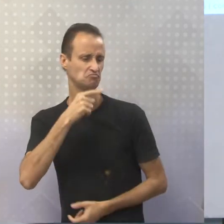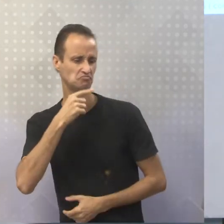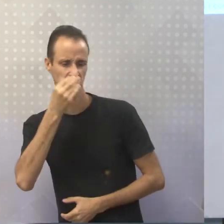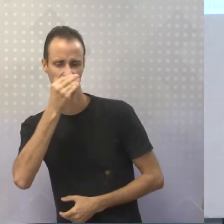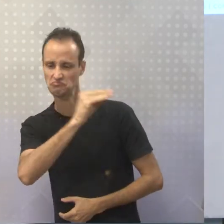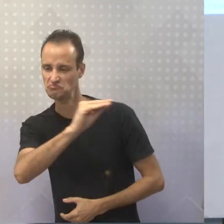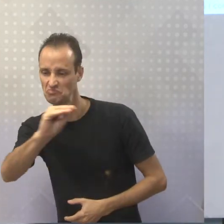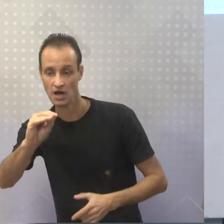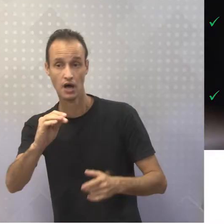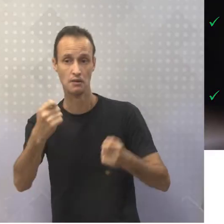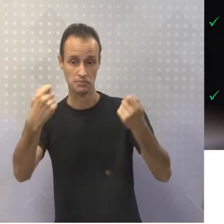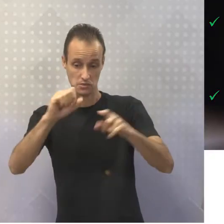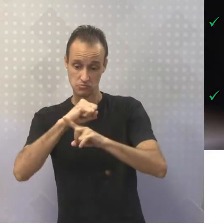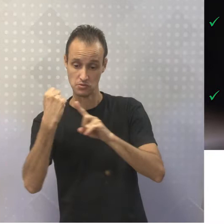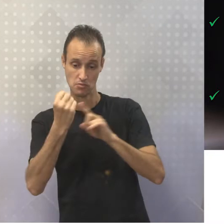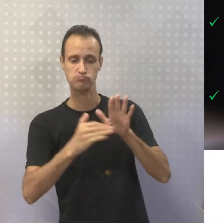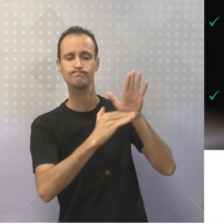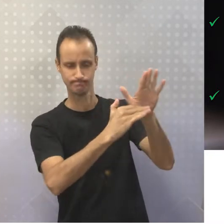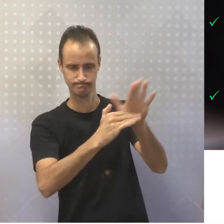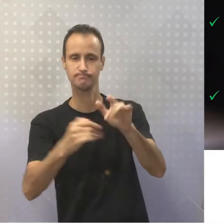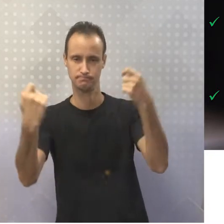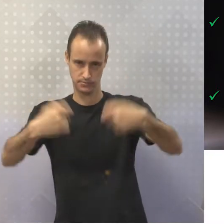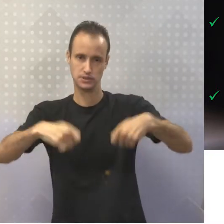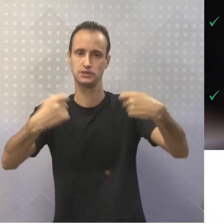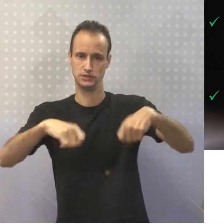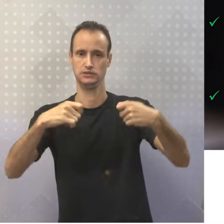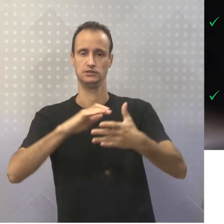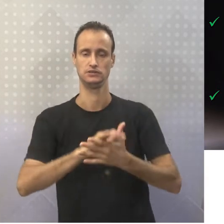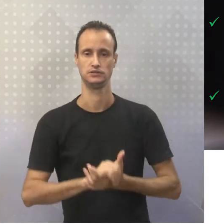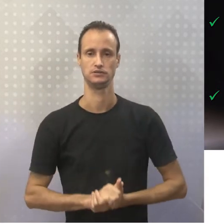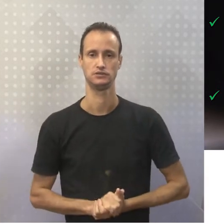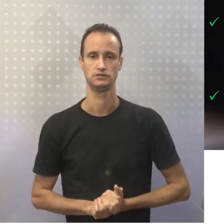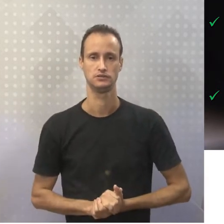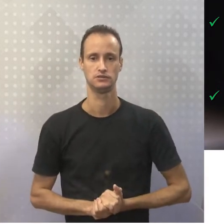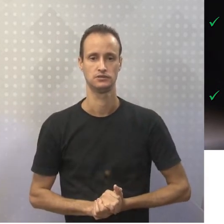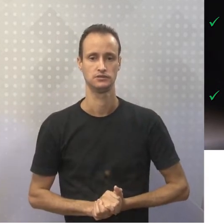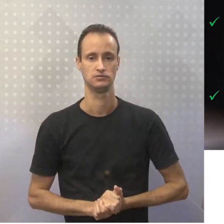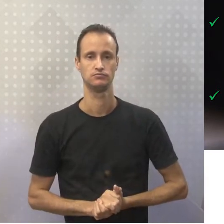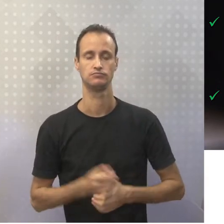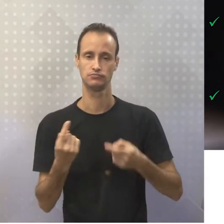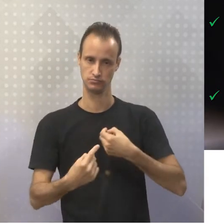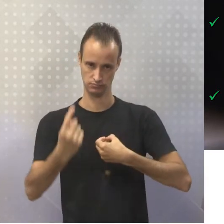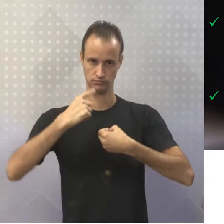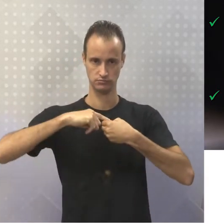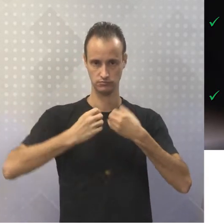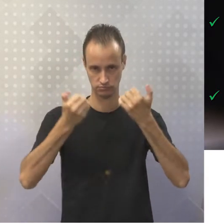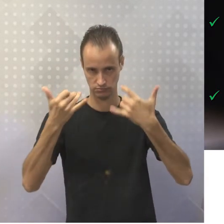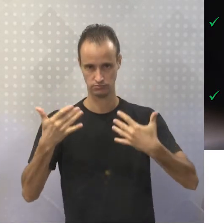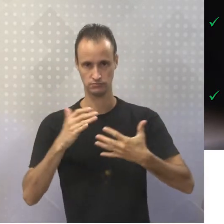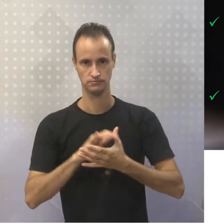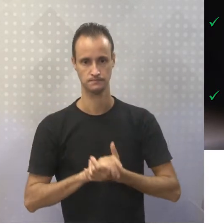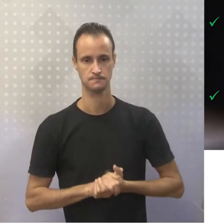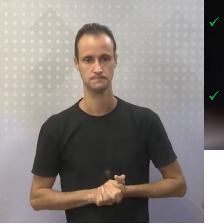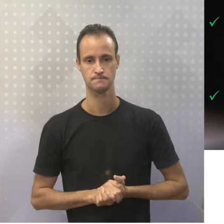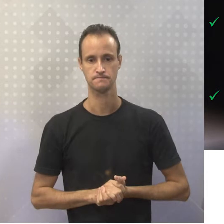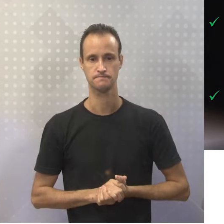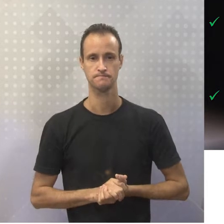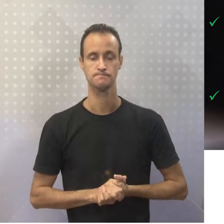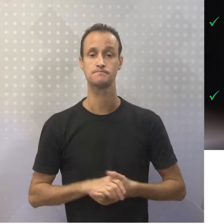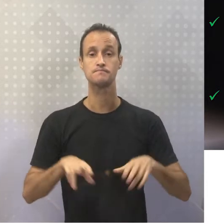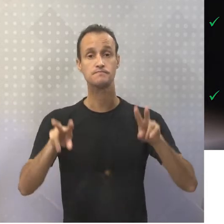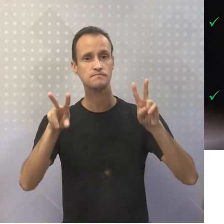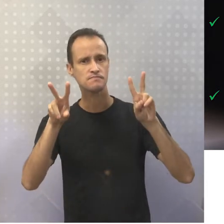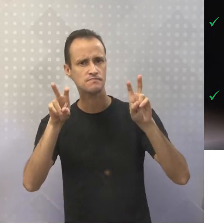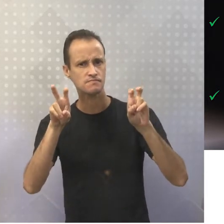pela sociedade também, certo? Então, voltando, o